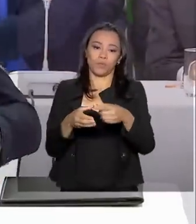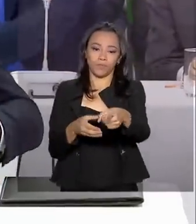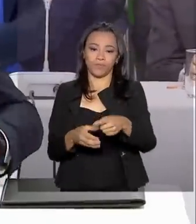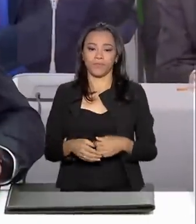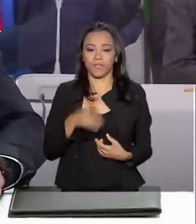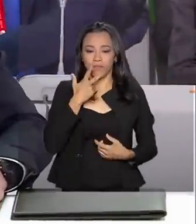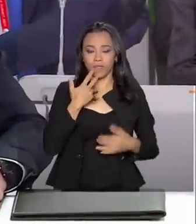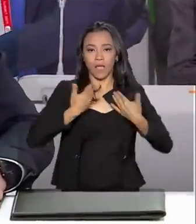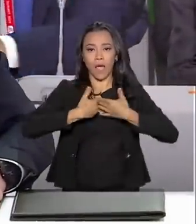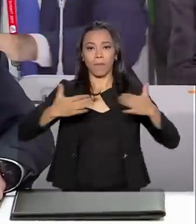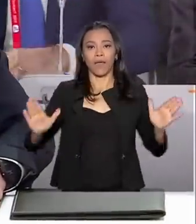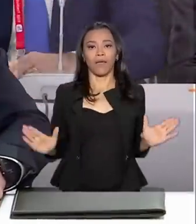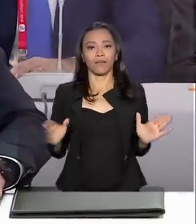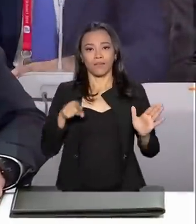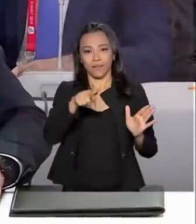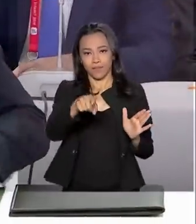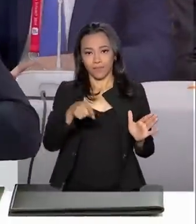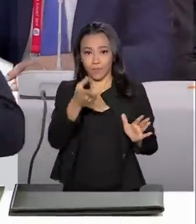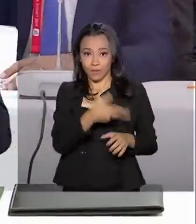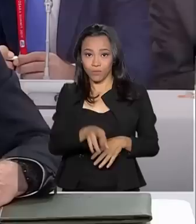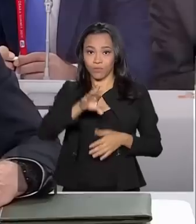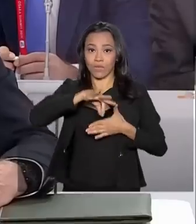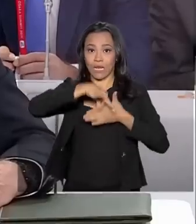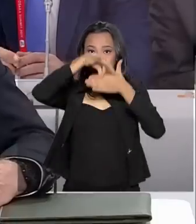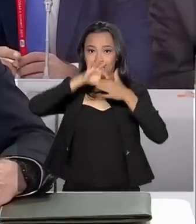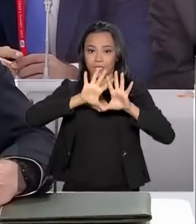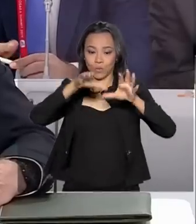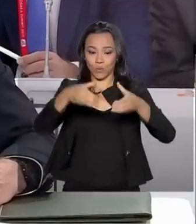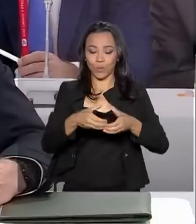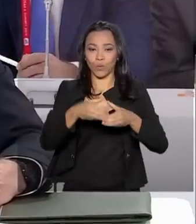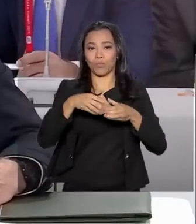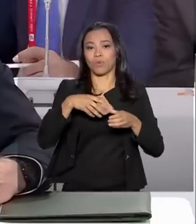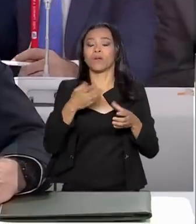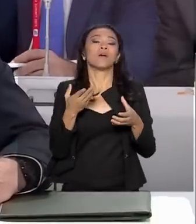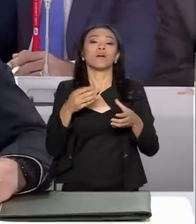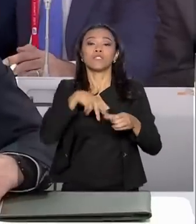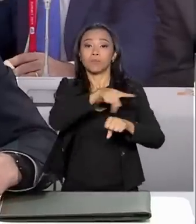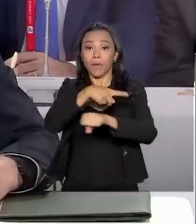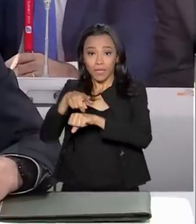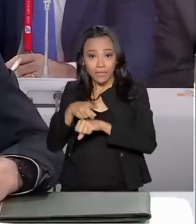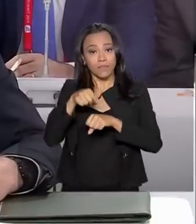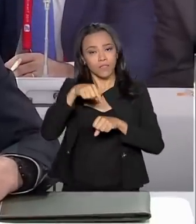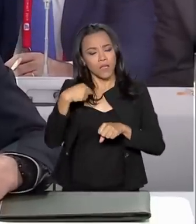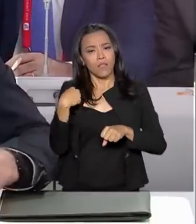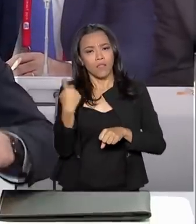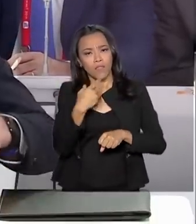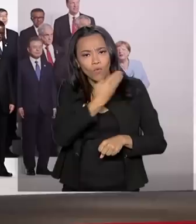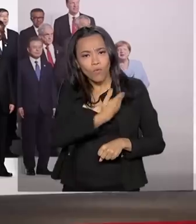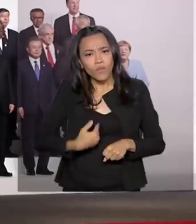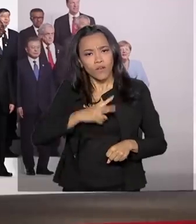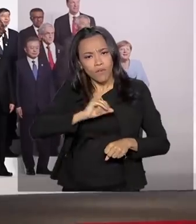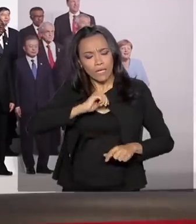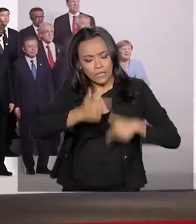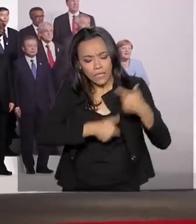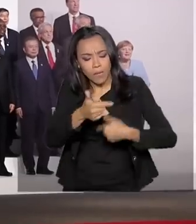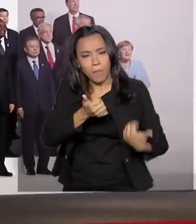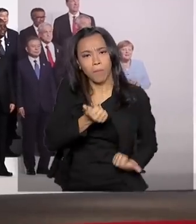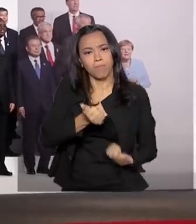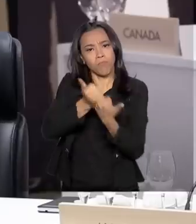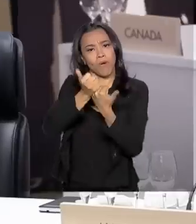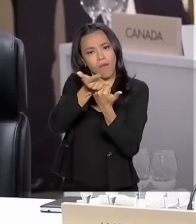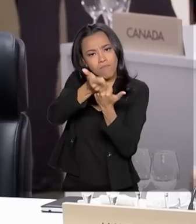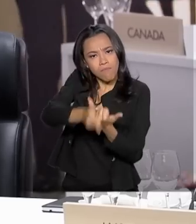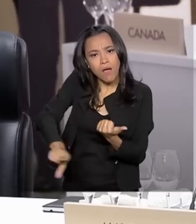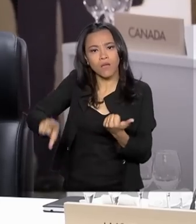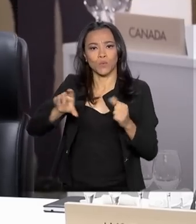a reunião informal de líderes do BRICS. Nosso governo pretende trabalhar ativamente pelo fortalecimento desse grupo. E no G20, o